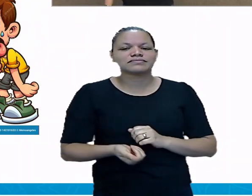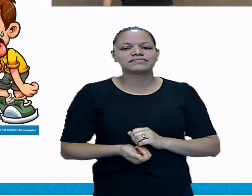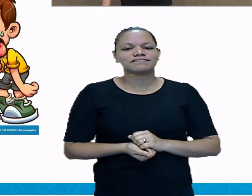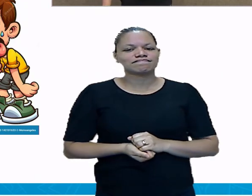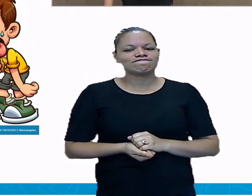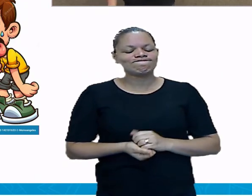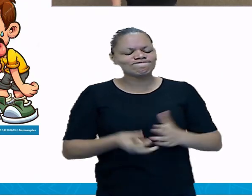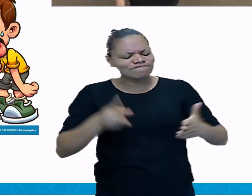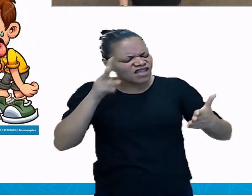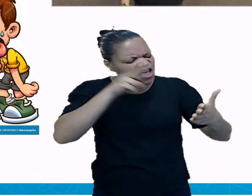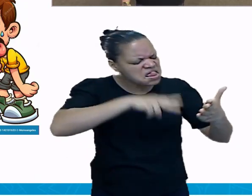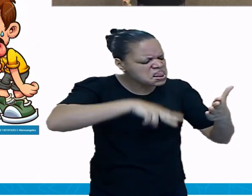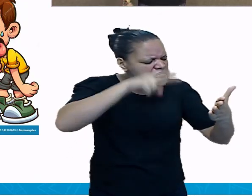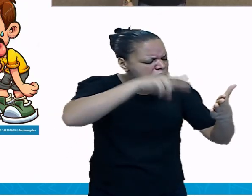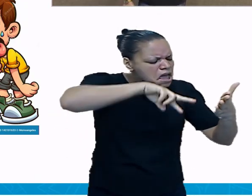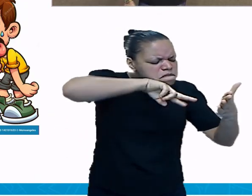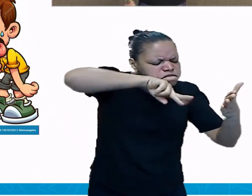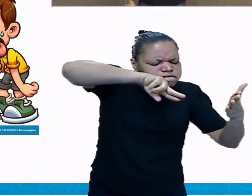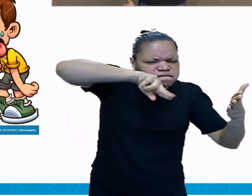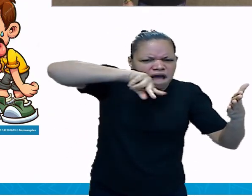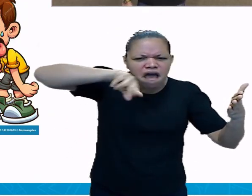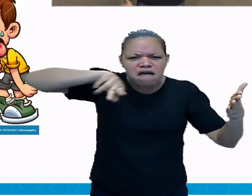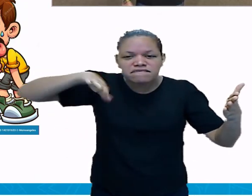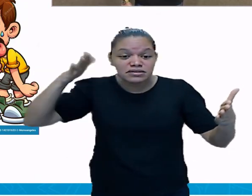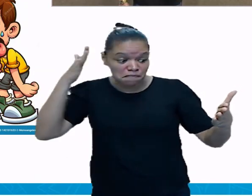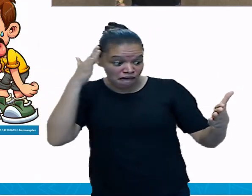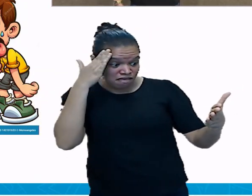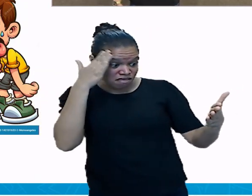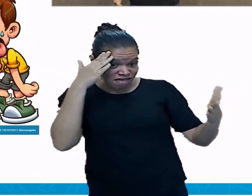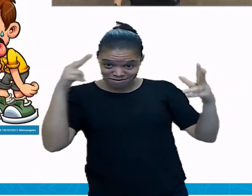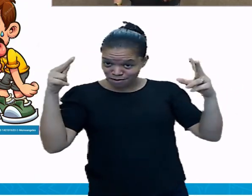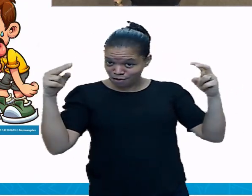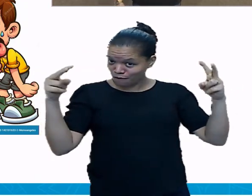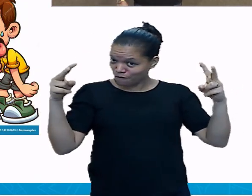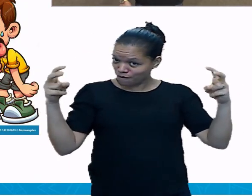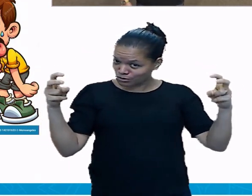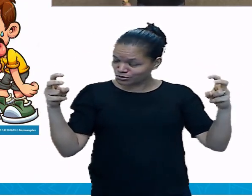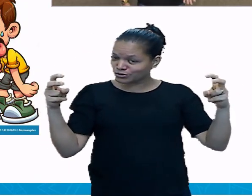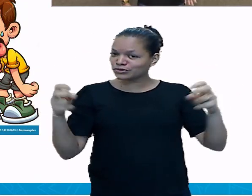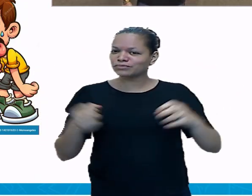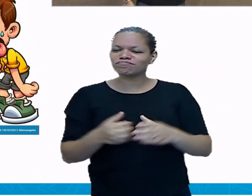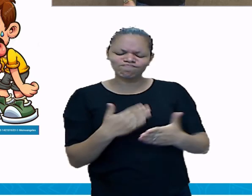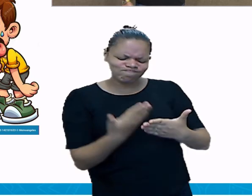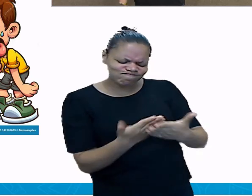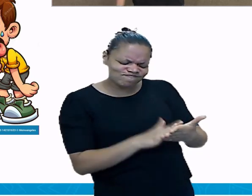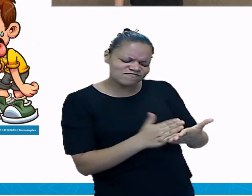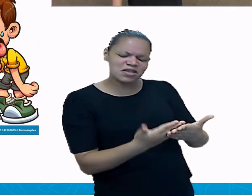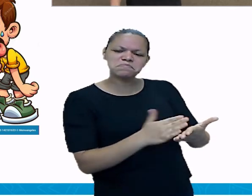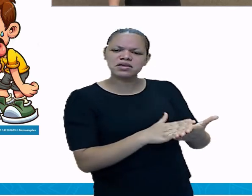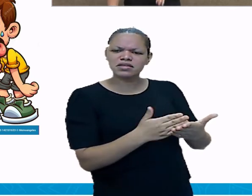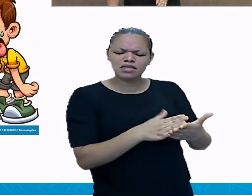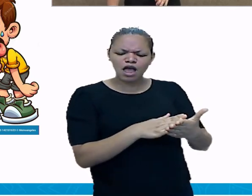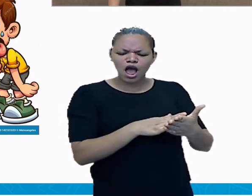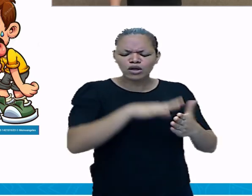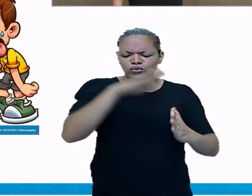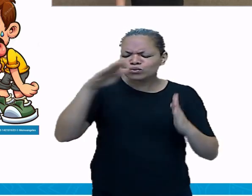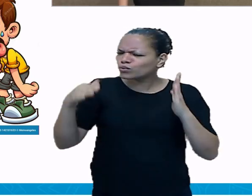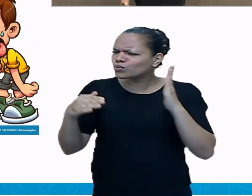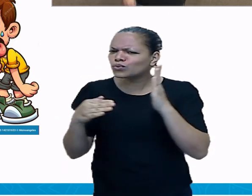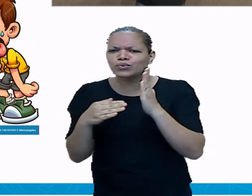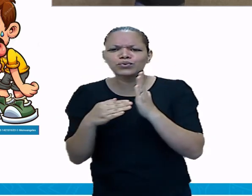Leia muitas vezes para compreender o assunto, compreender, entender, interpretar, né? Tudo isso